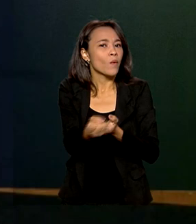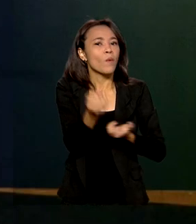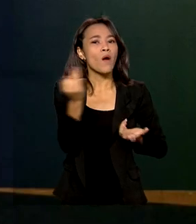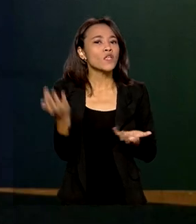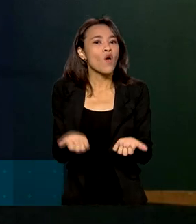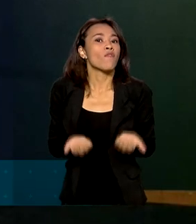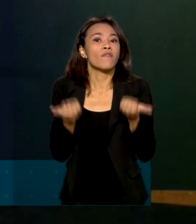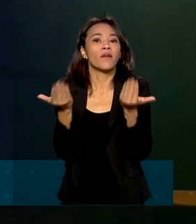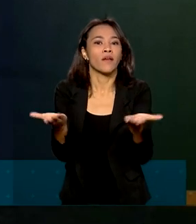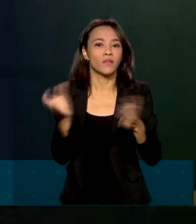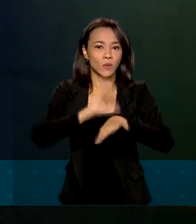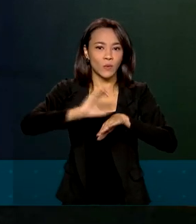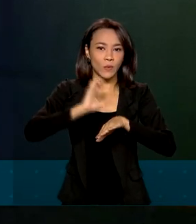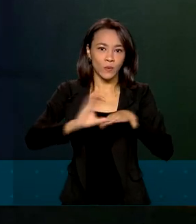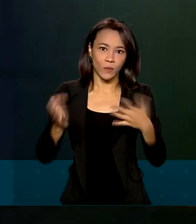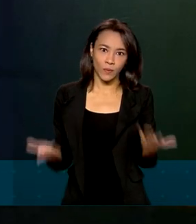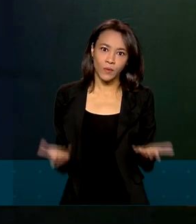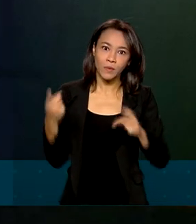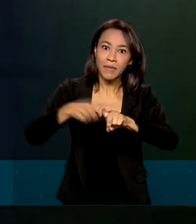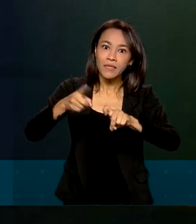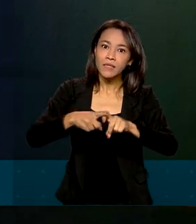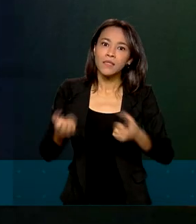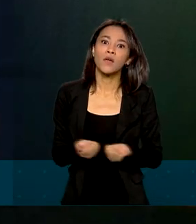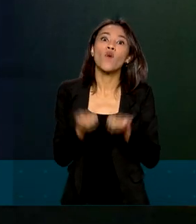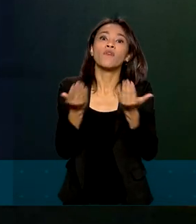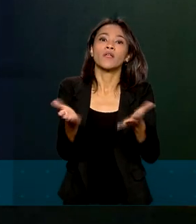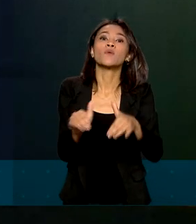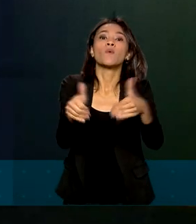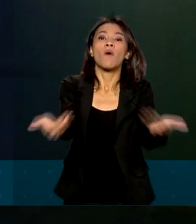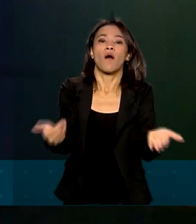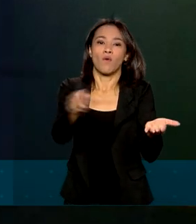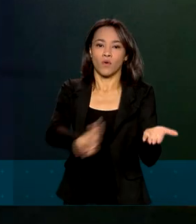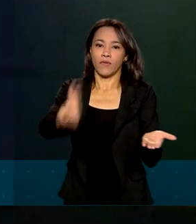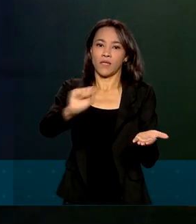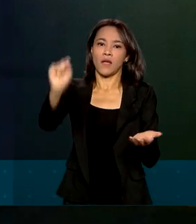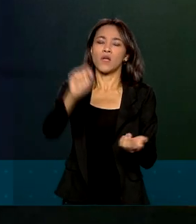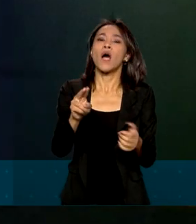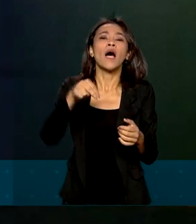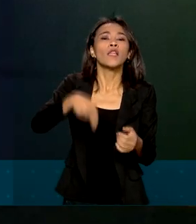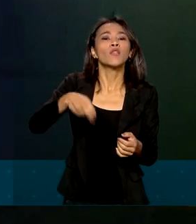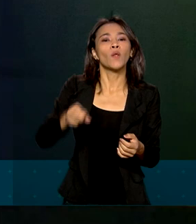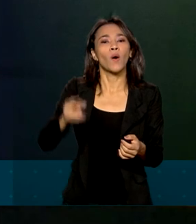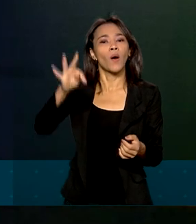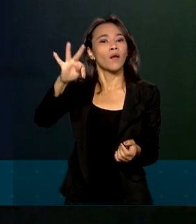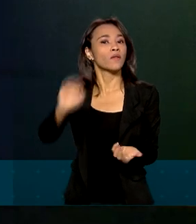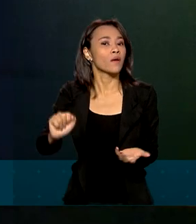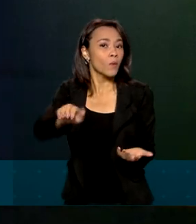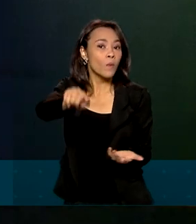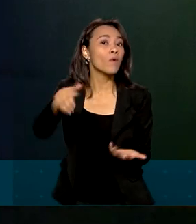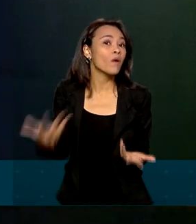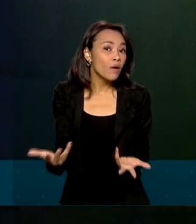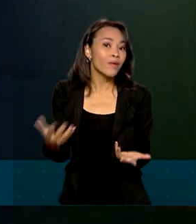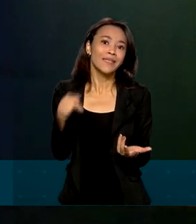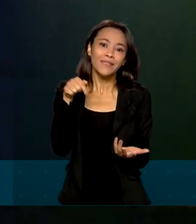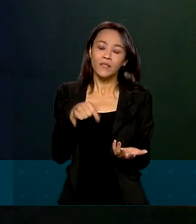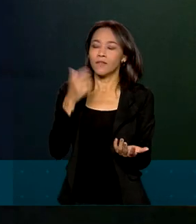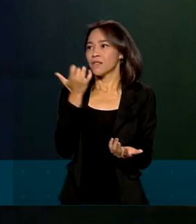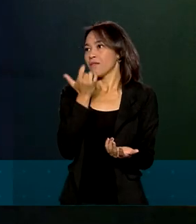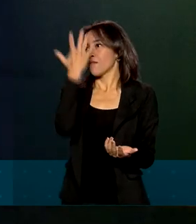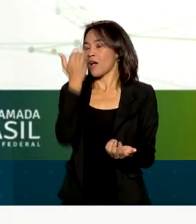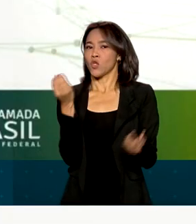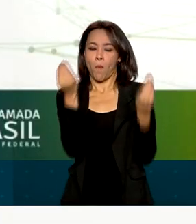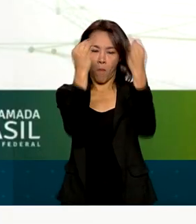quais oferecem curso de engenharia, quais oferecem curso de medicina, quais as notas desse curso. Então, isso vai facilitar, uma